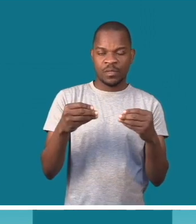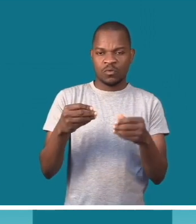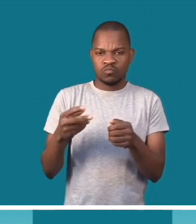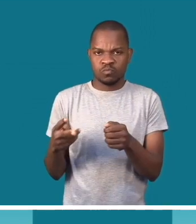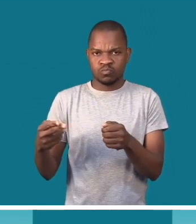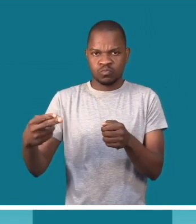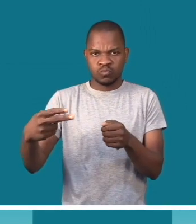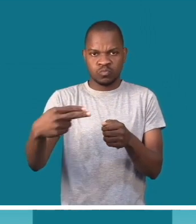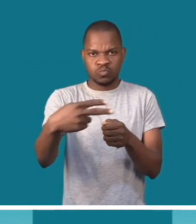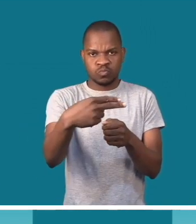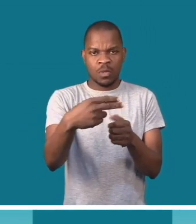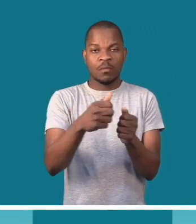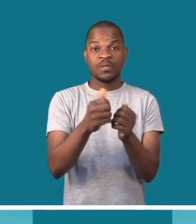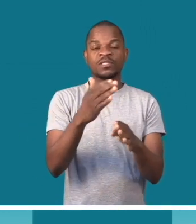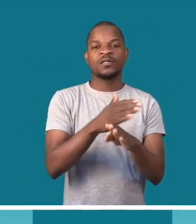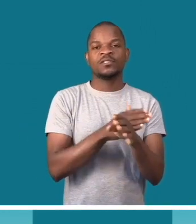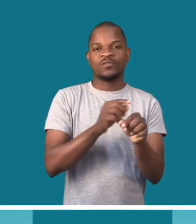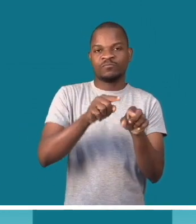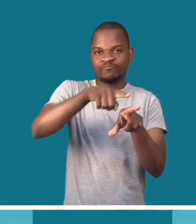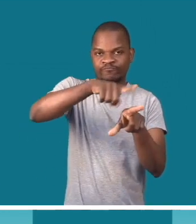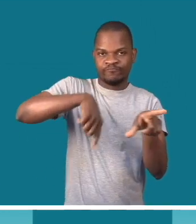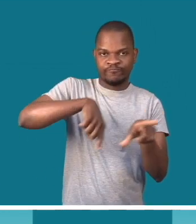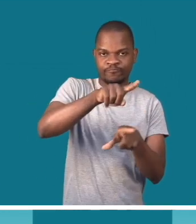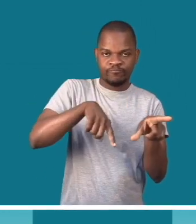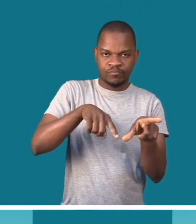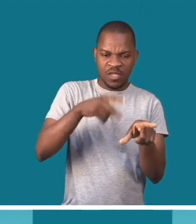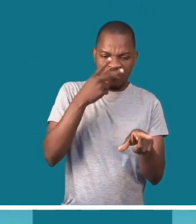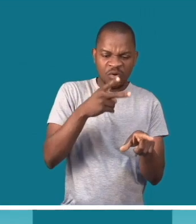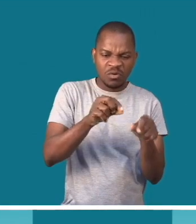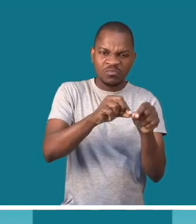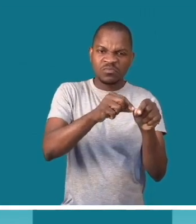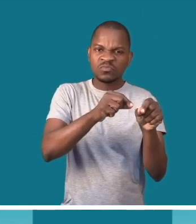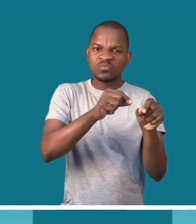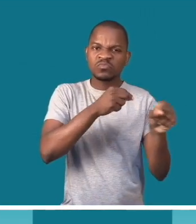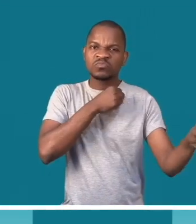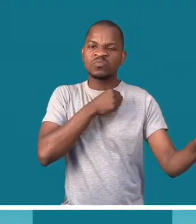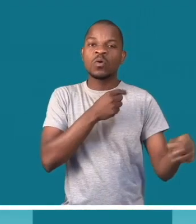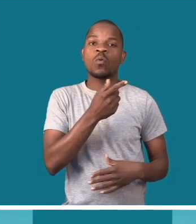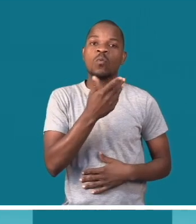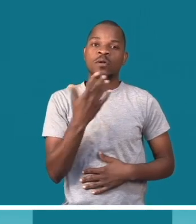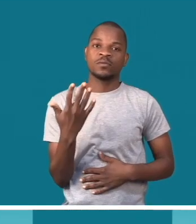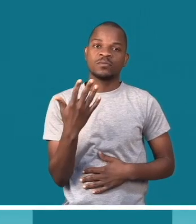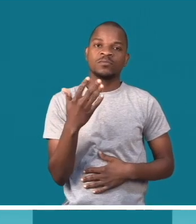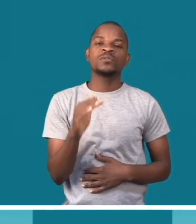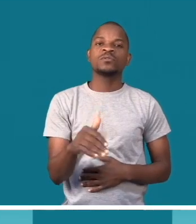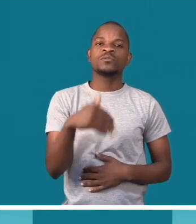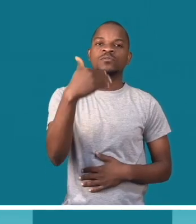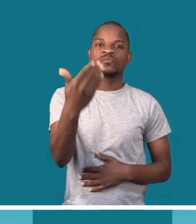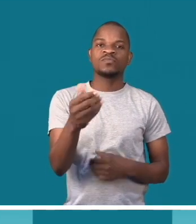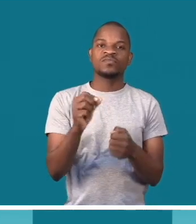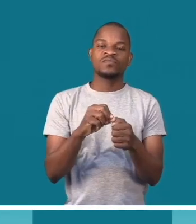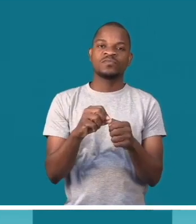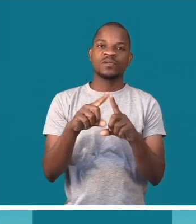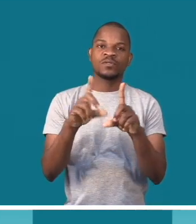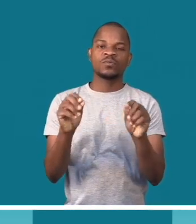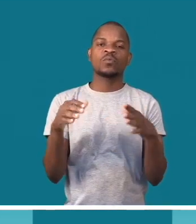a capa da caixa, segundo a medida que nós queremos. Depois de termos a caixa como placa, o que